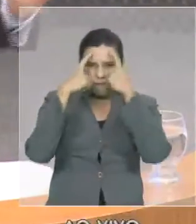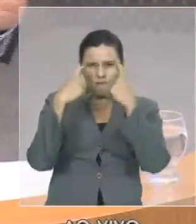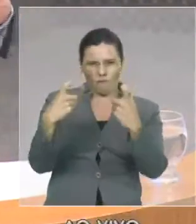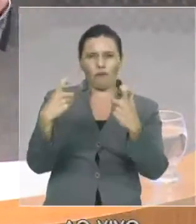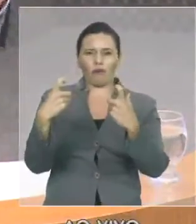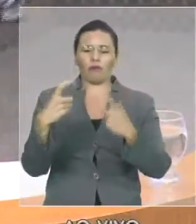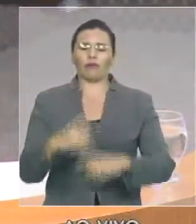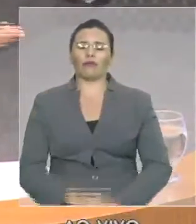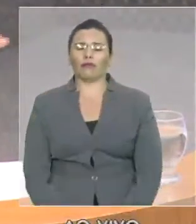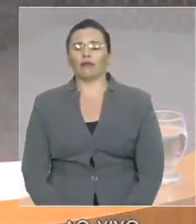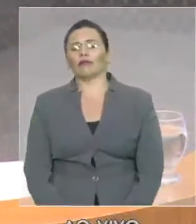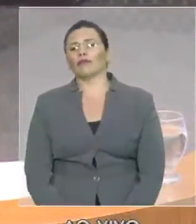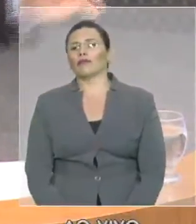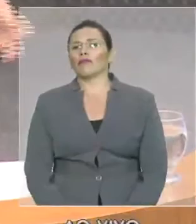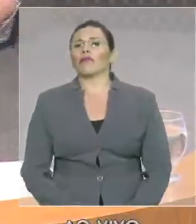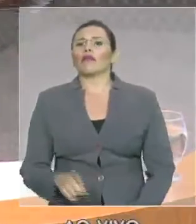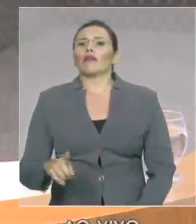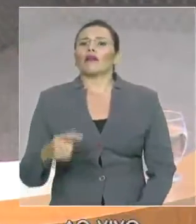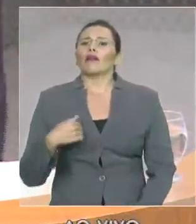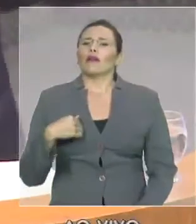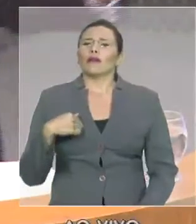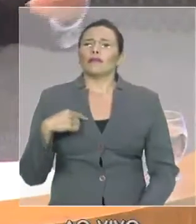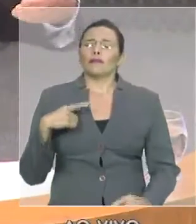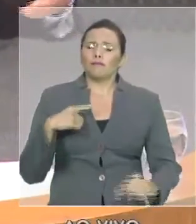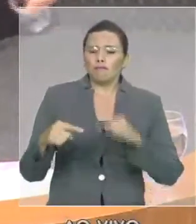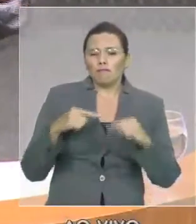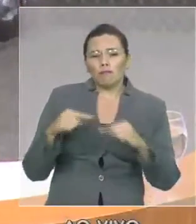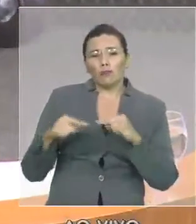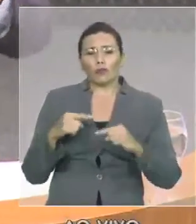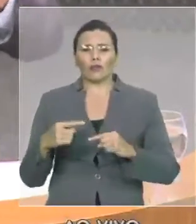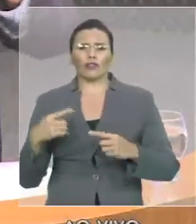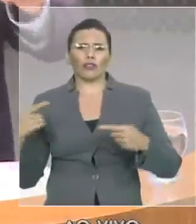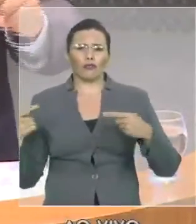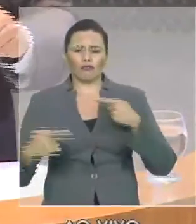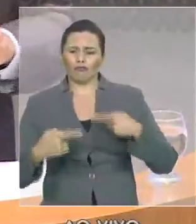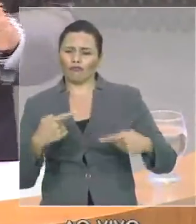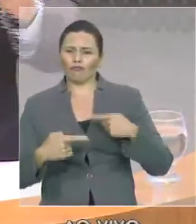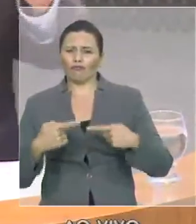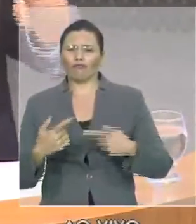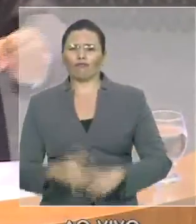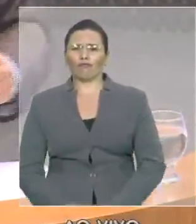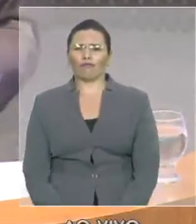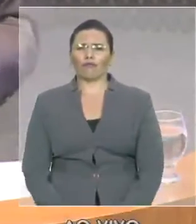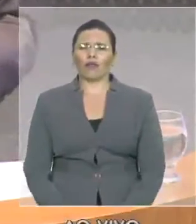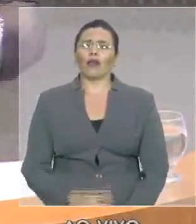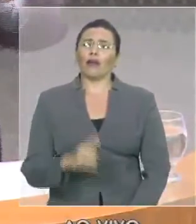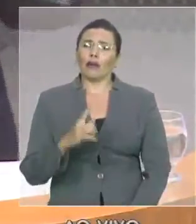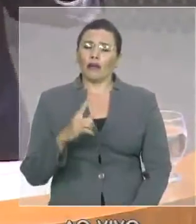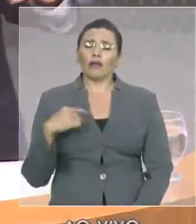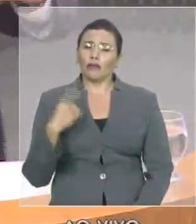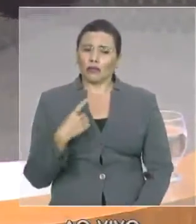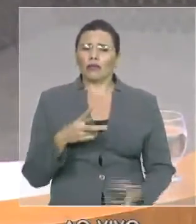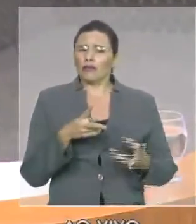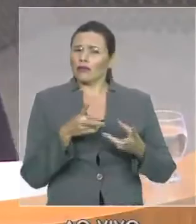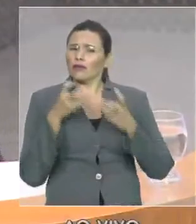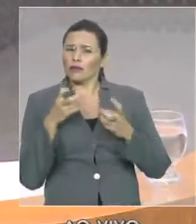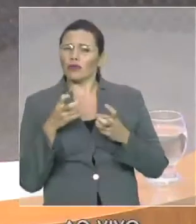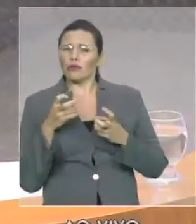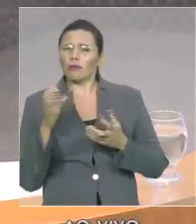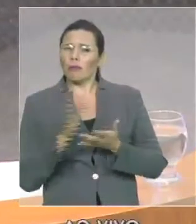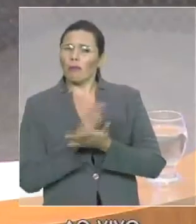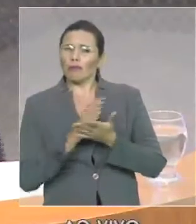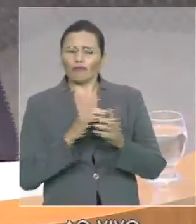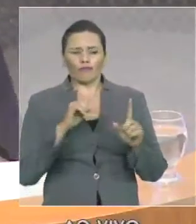que, em razão da luta política, legítima ou não, você destaca um ou outro número e diz, olha, mas isso aqui